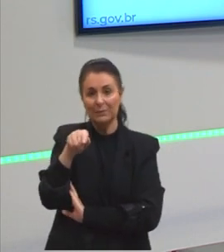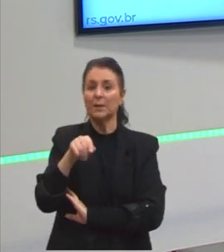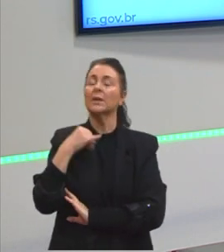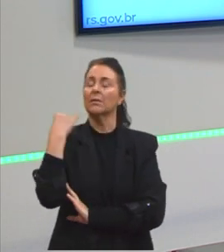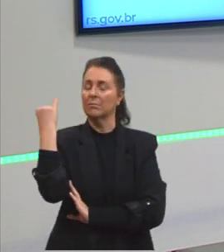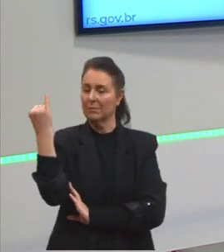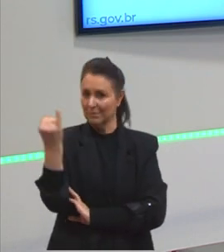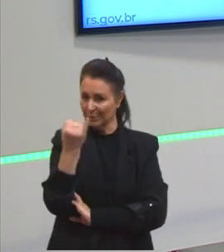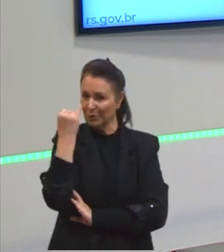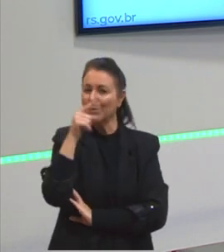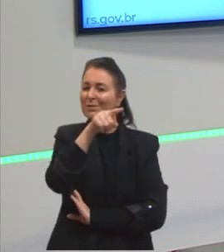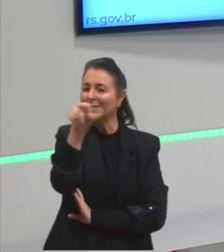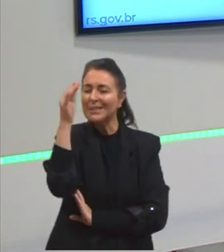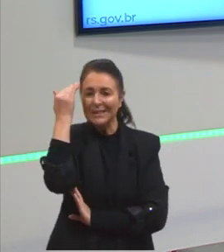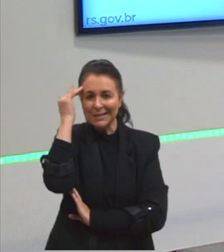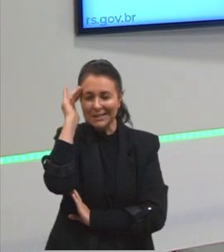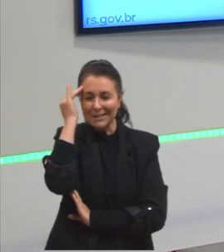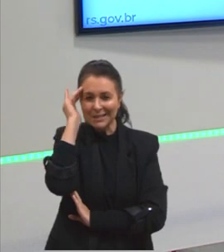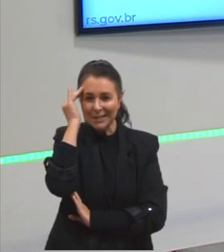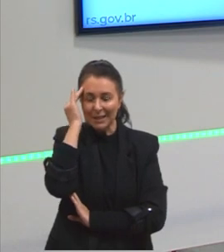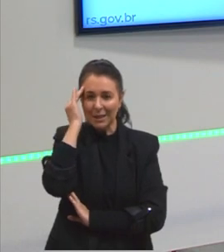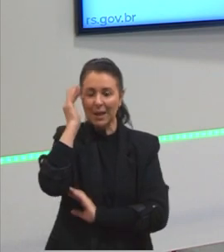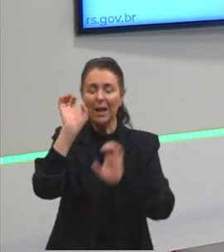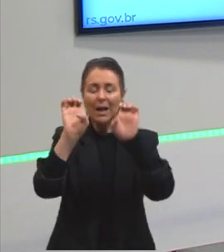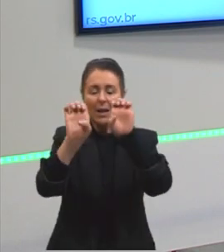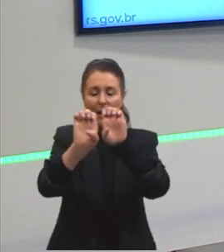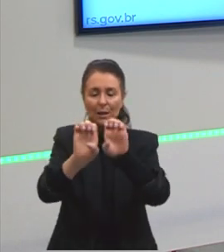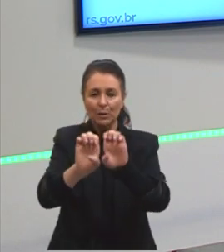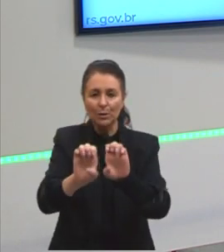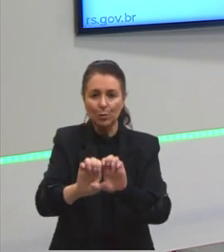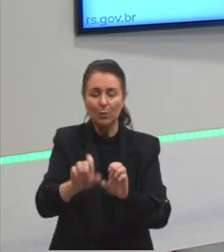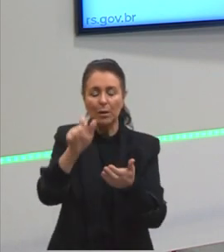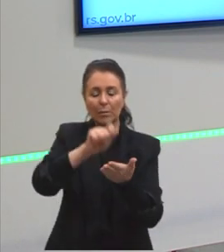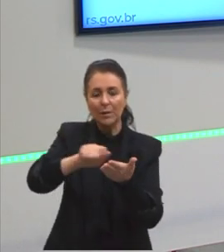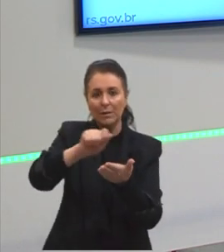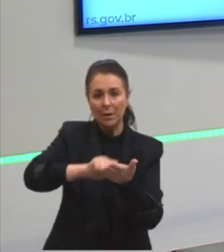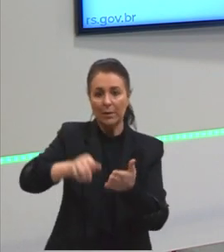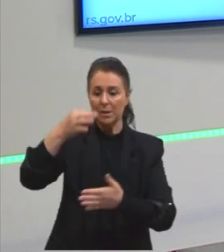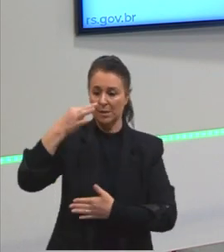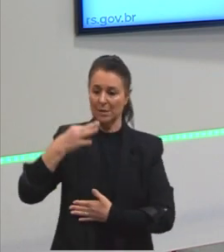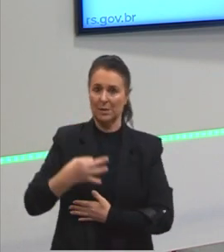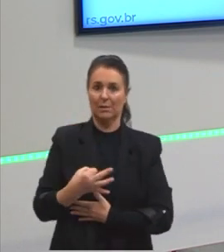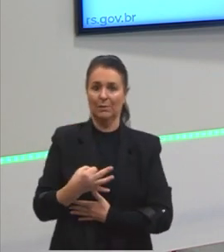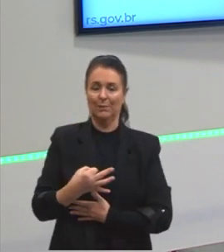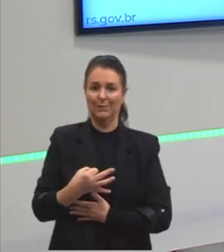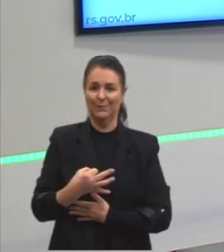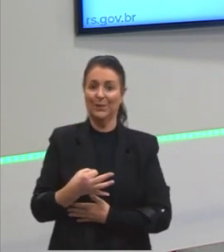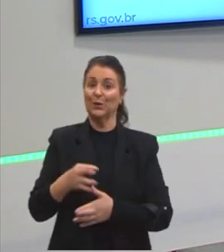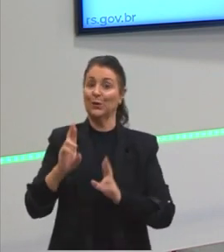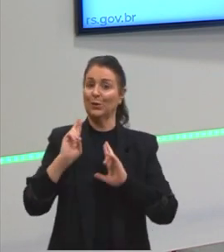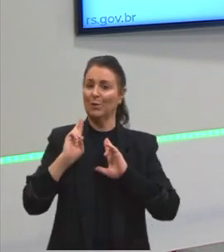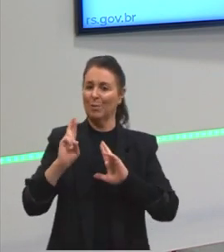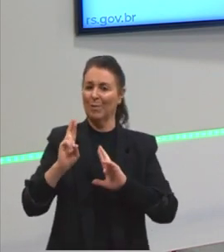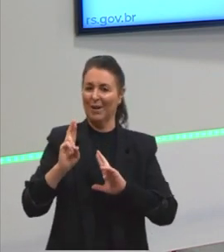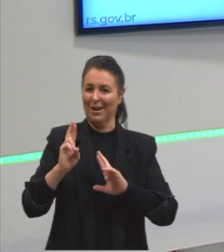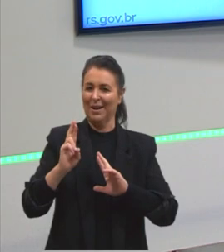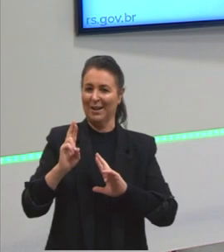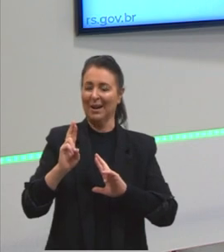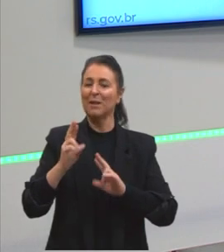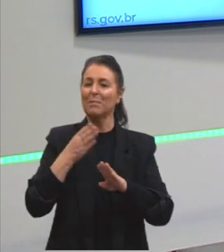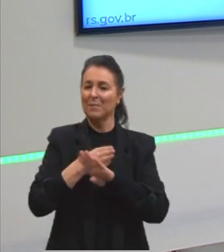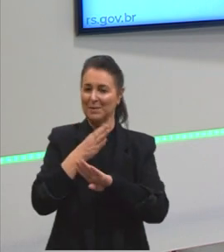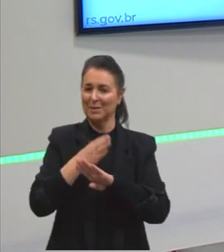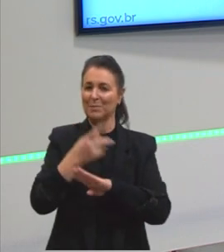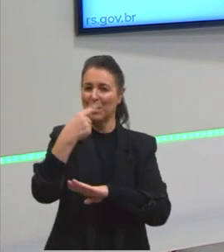importante vocês entenderem essas estruturas para escreverem corretamente. Eu espero vocês na nossa próxima